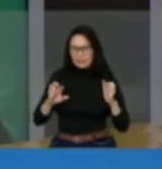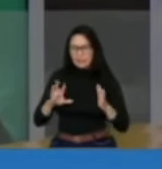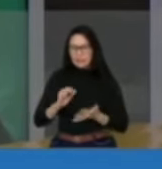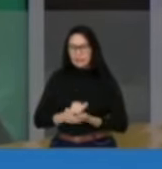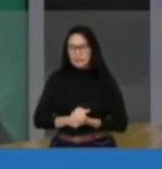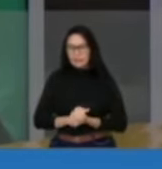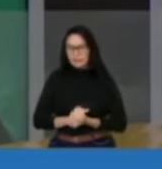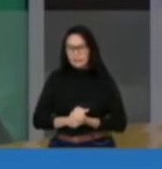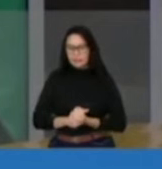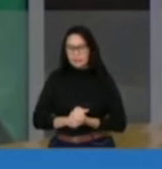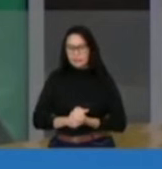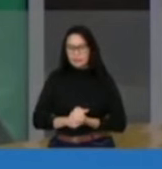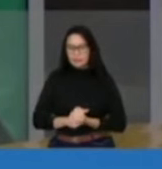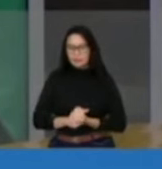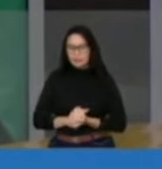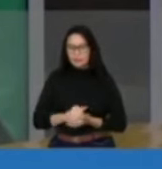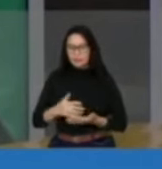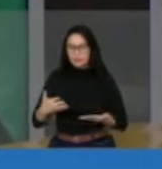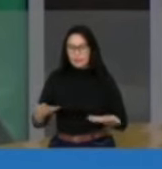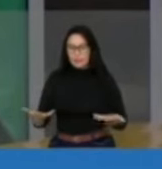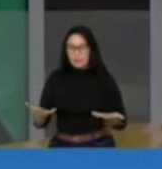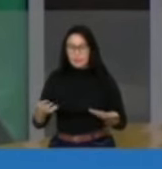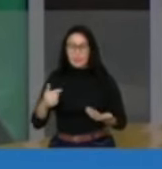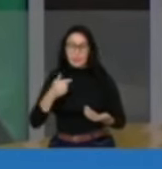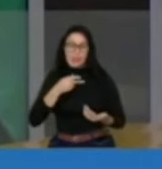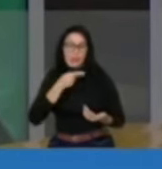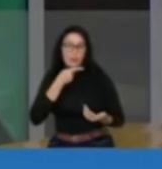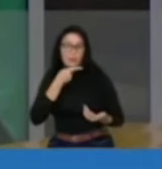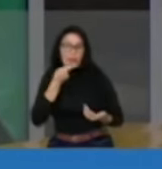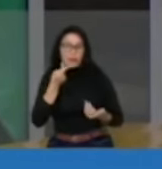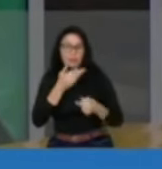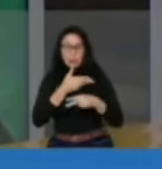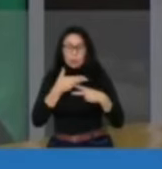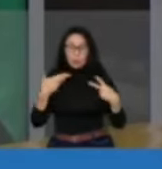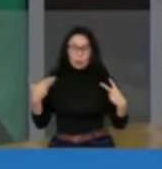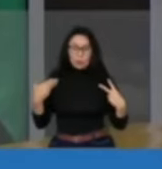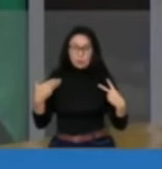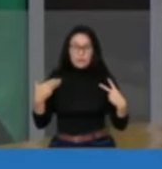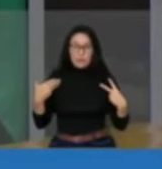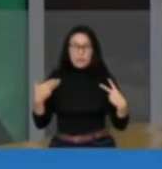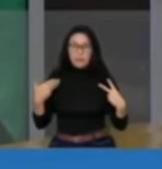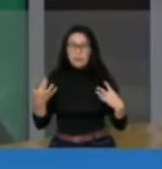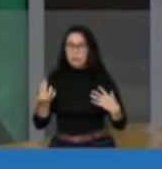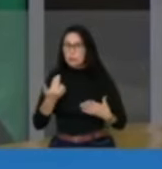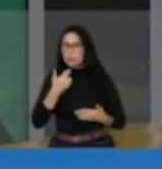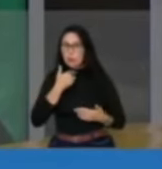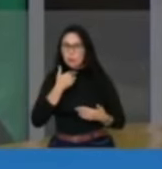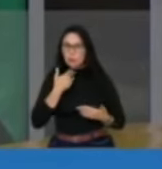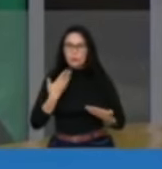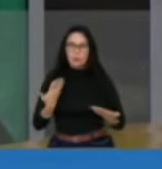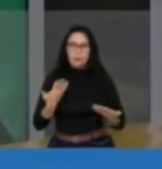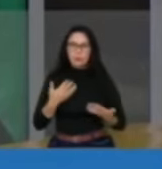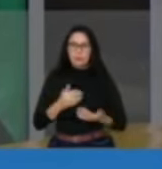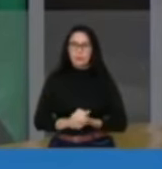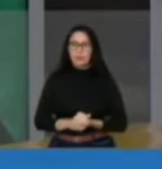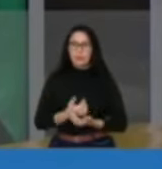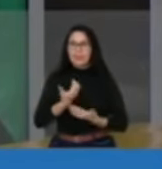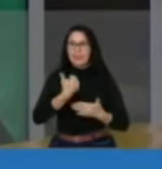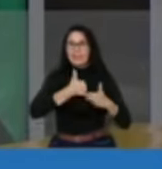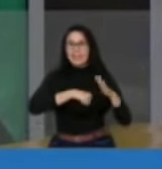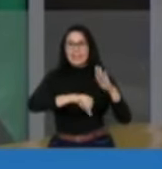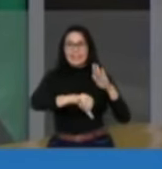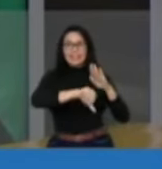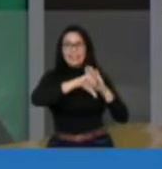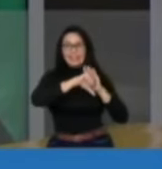imunidade parlamentar e, inclusive, diz que eu poderia estar cometendo crime contra a